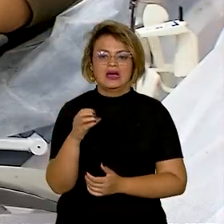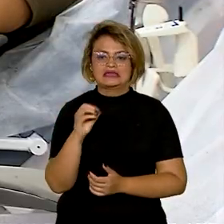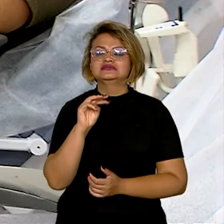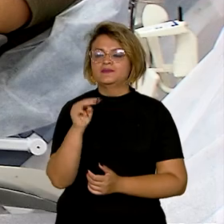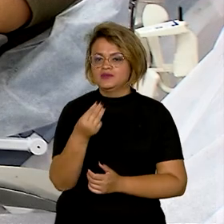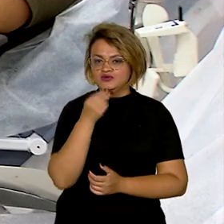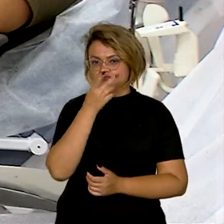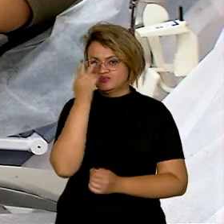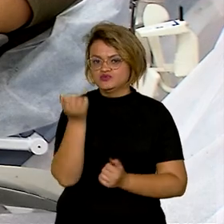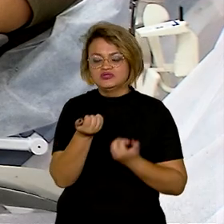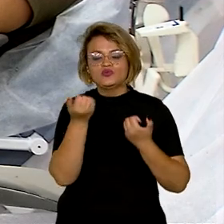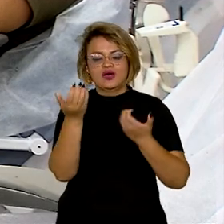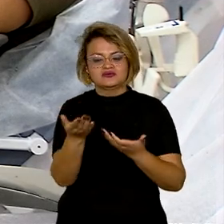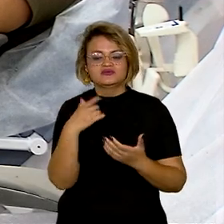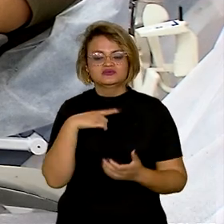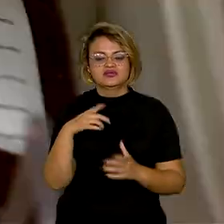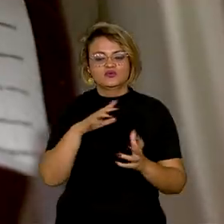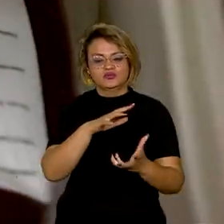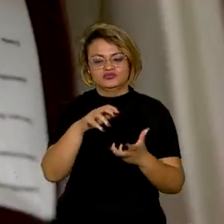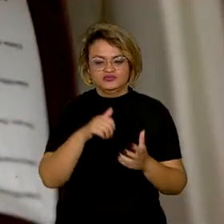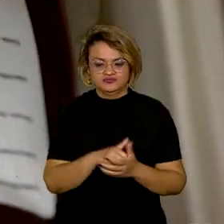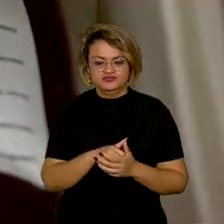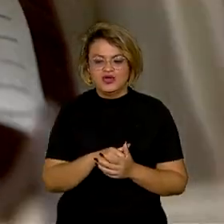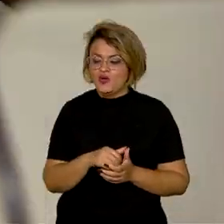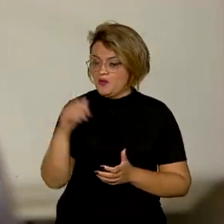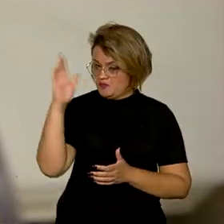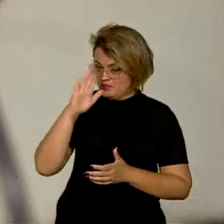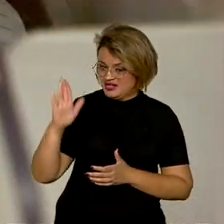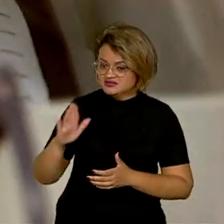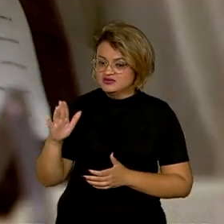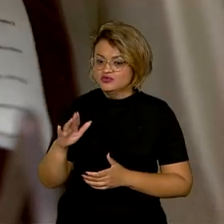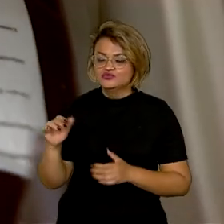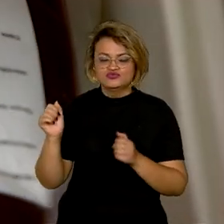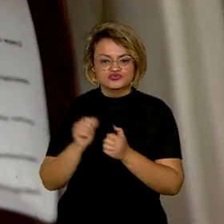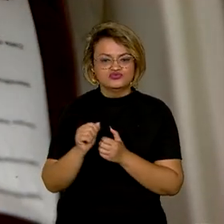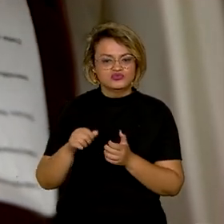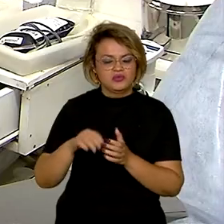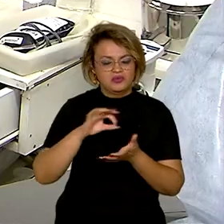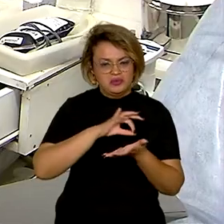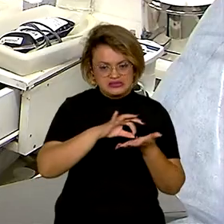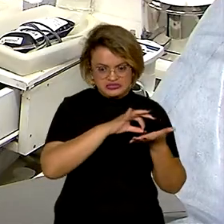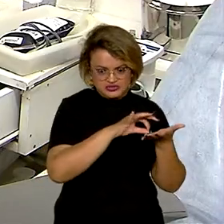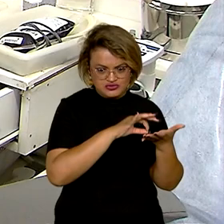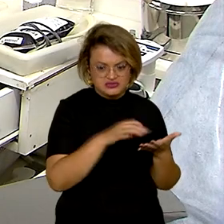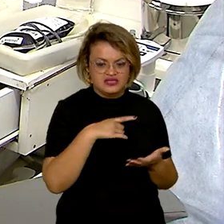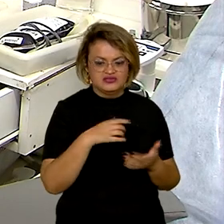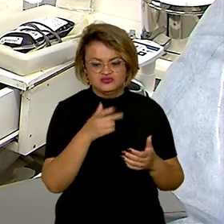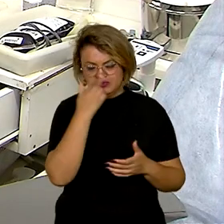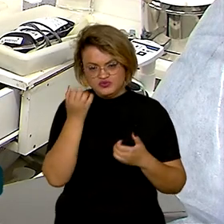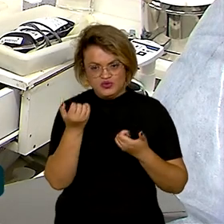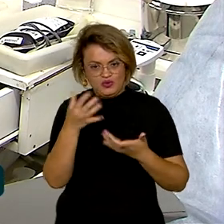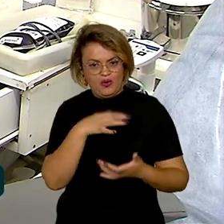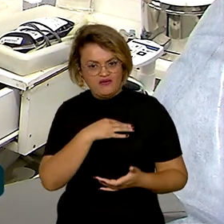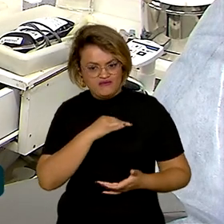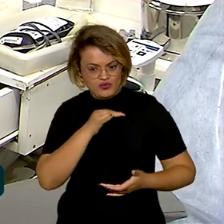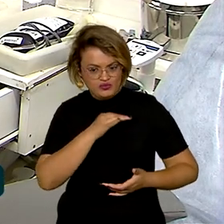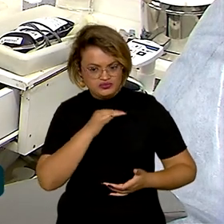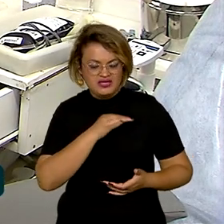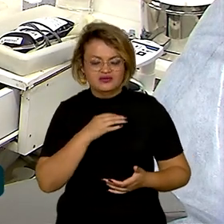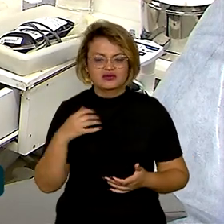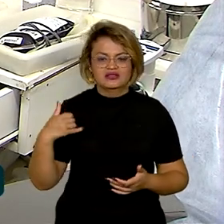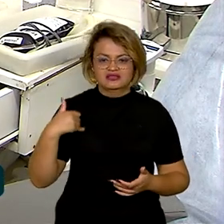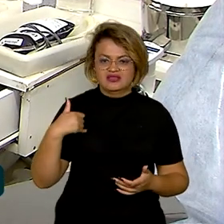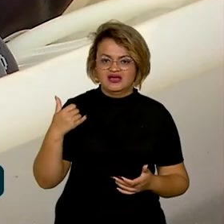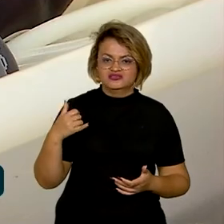de medula óssea no mundo. O Brasil, por meio do Registro Brasileiro de Doadores Voluntários, que tem